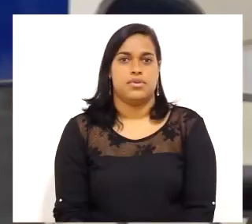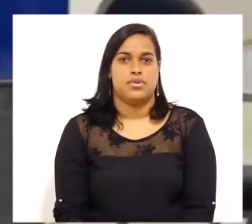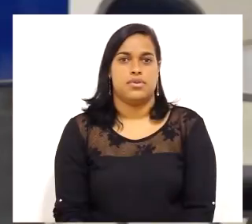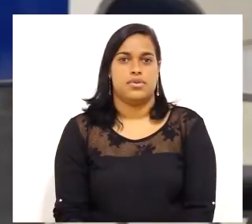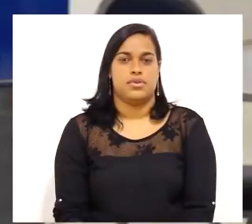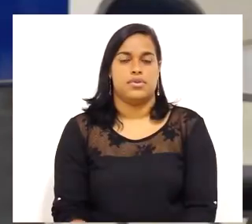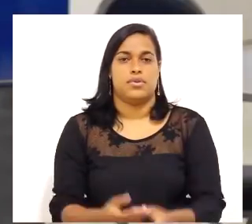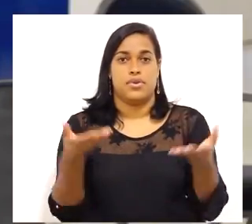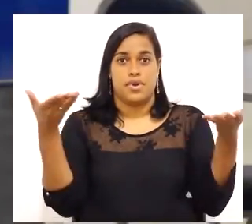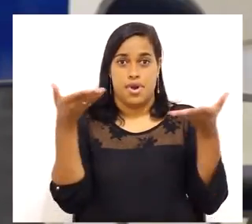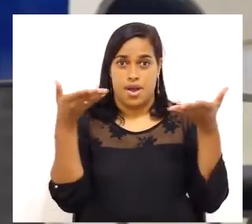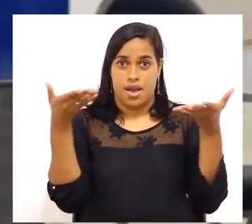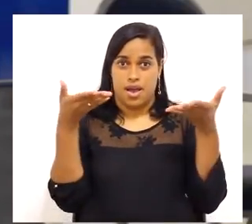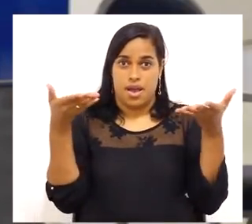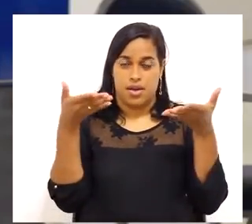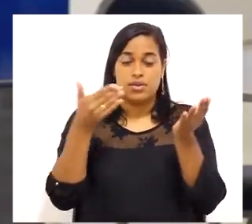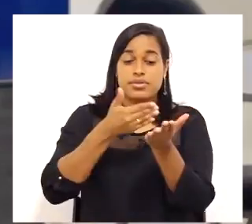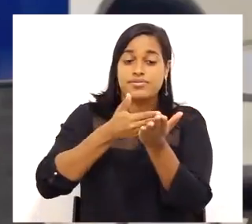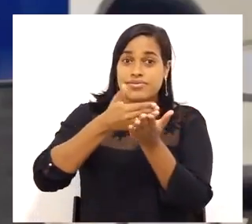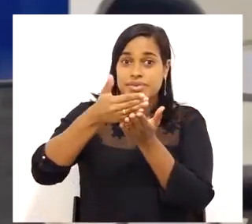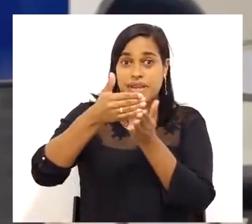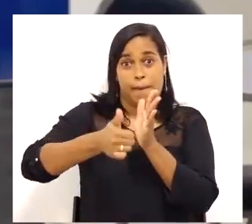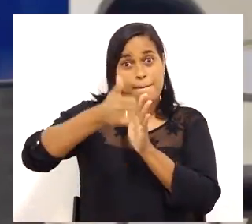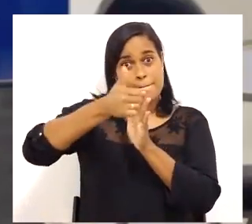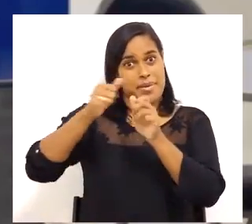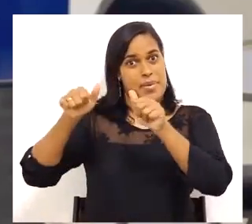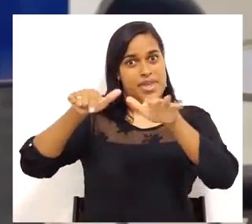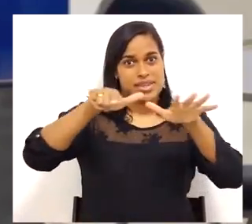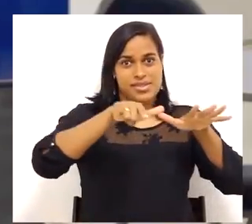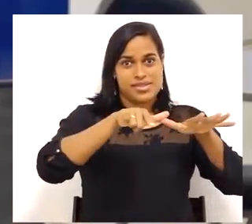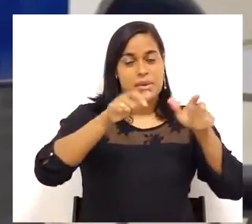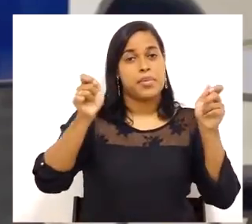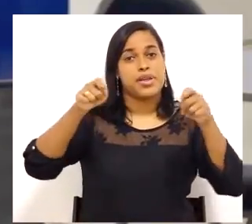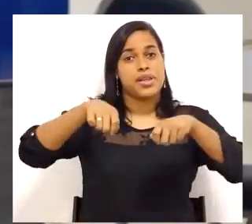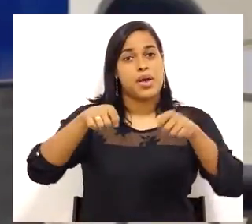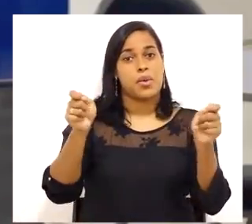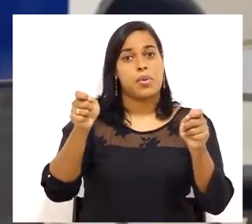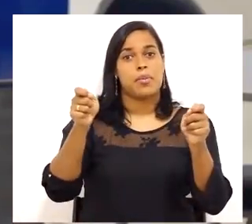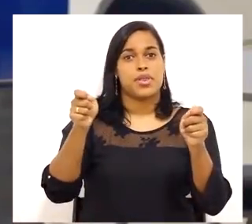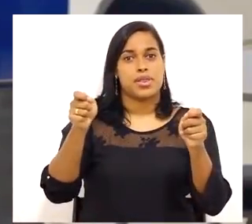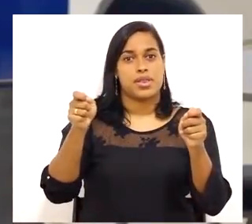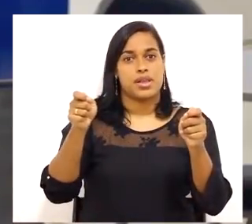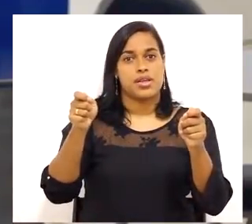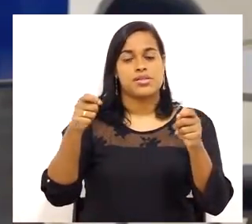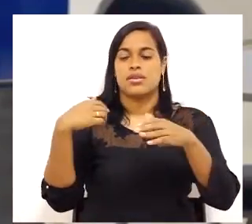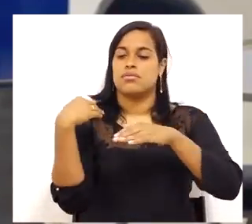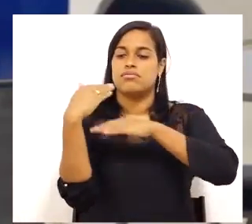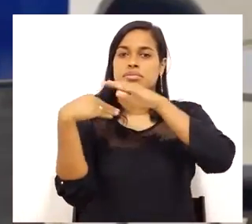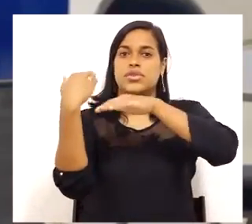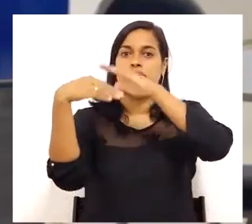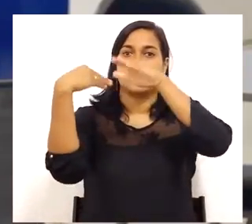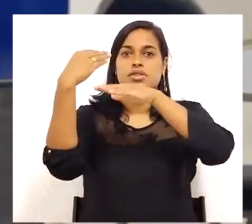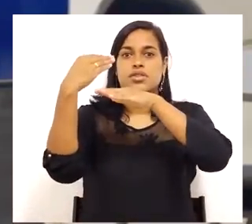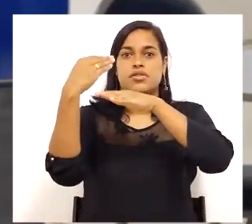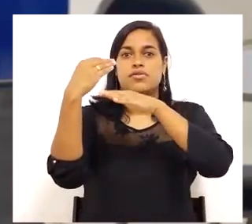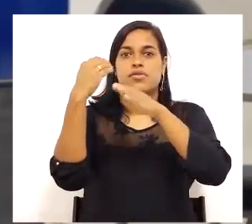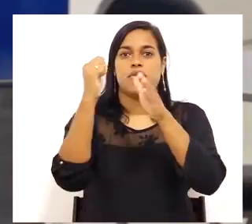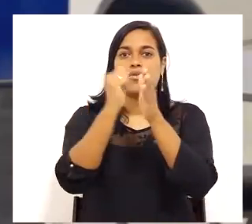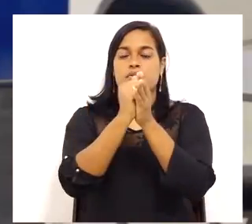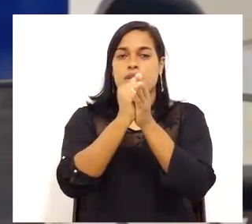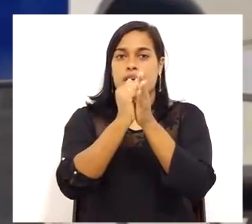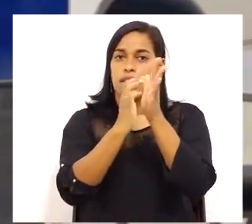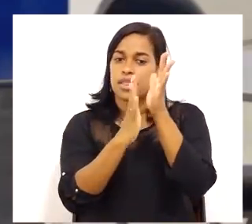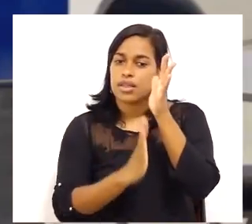Vamos agora então dar início a nossa primeira semana, cuja competência fala em desenvolver a atitude proativa